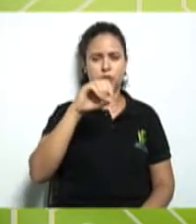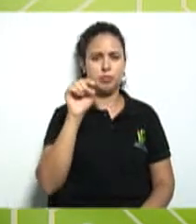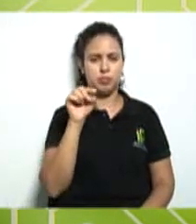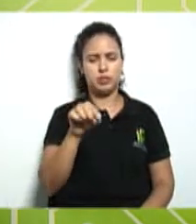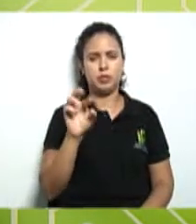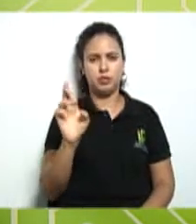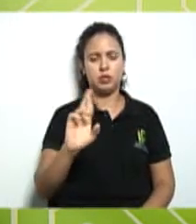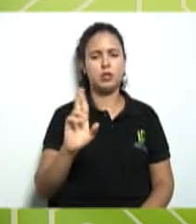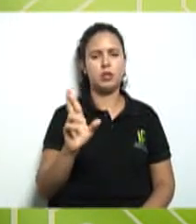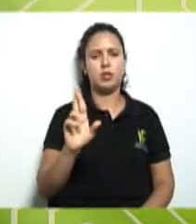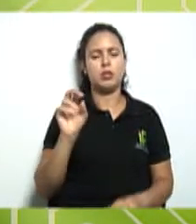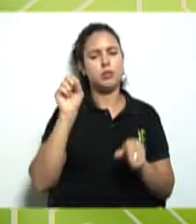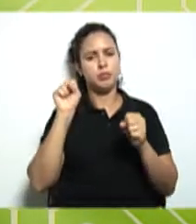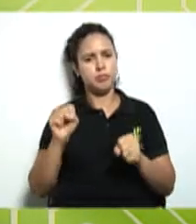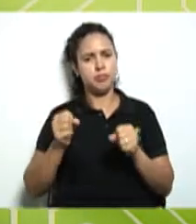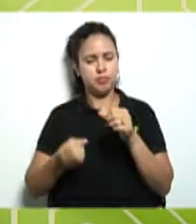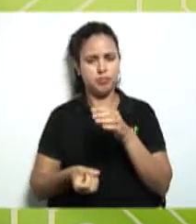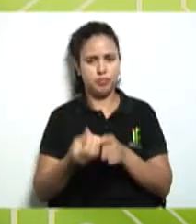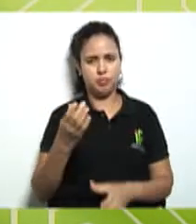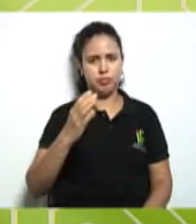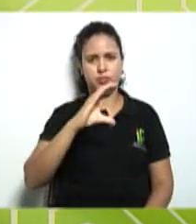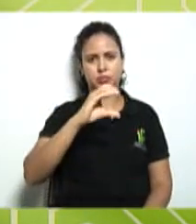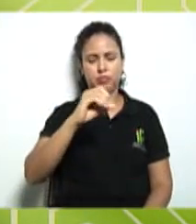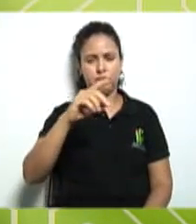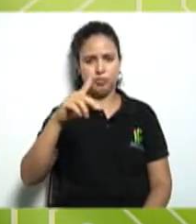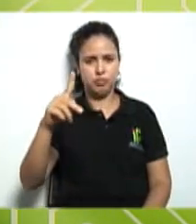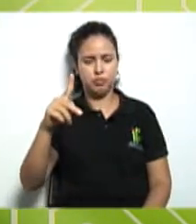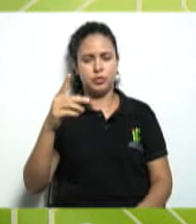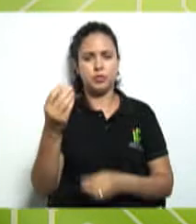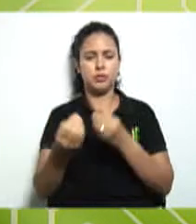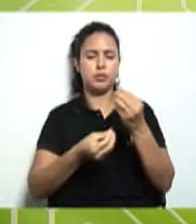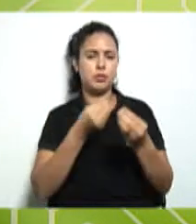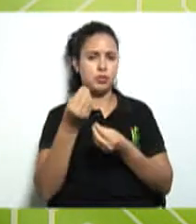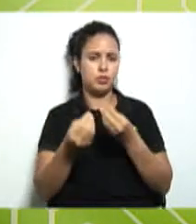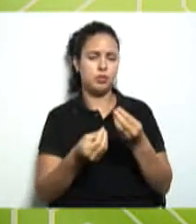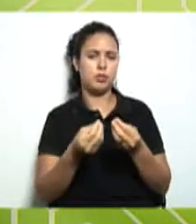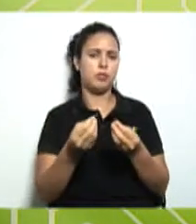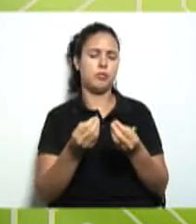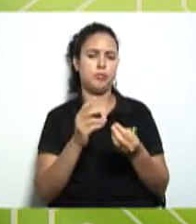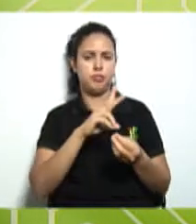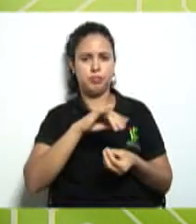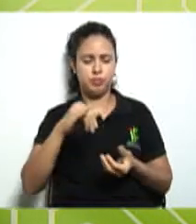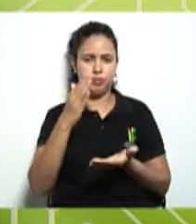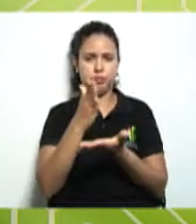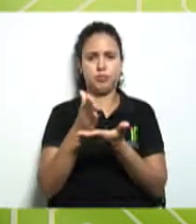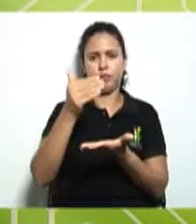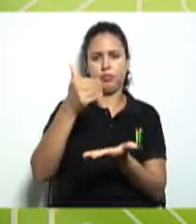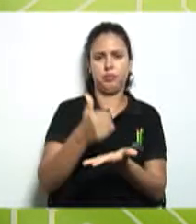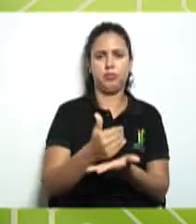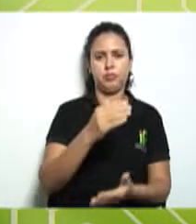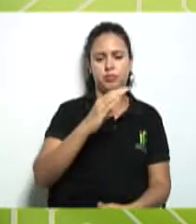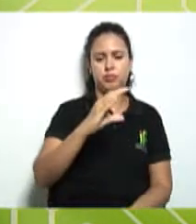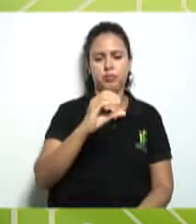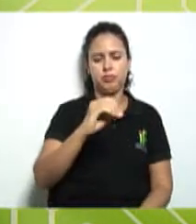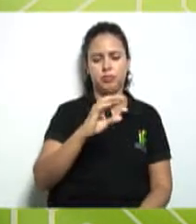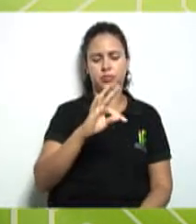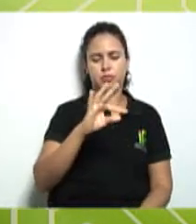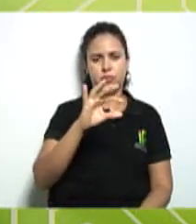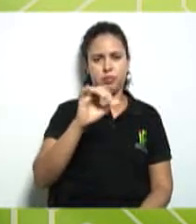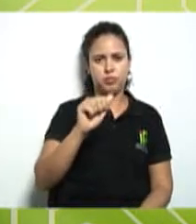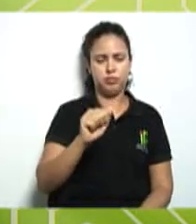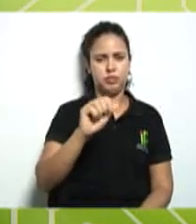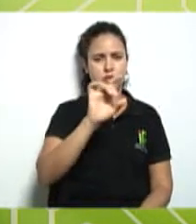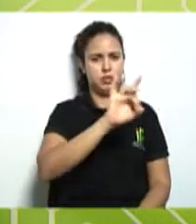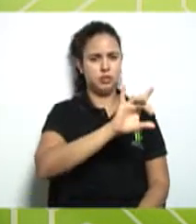pode-se constituir essa cooperativa então como agora vai ser dividido essas cotas para